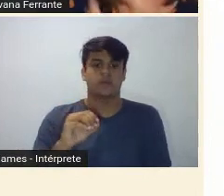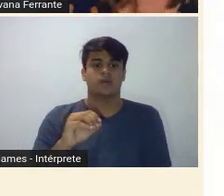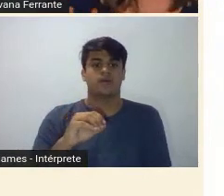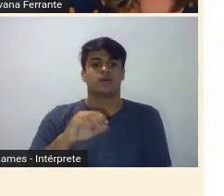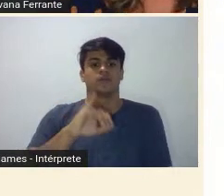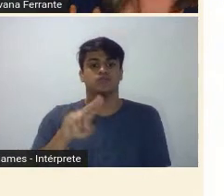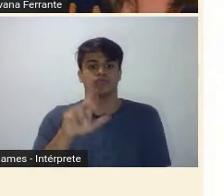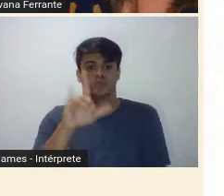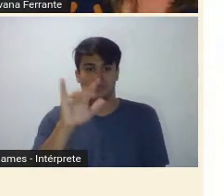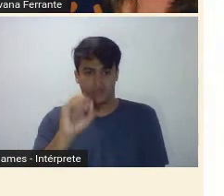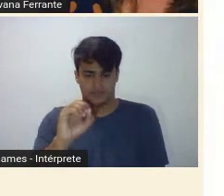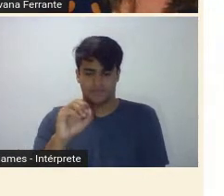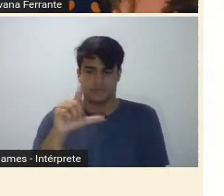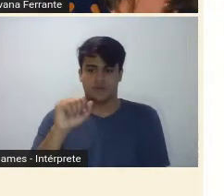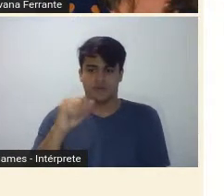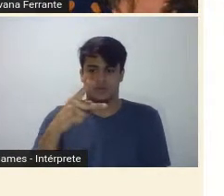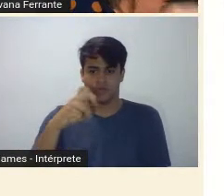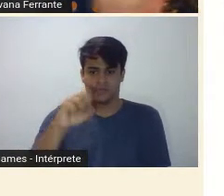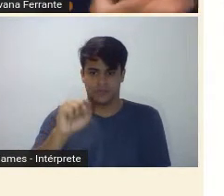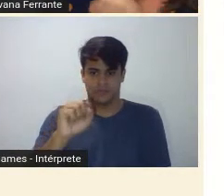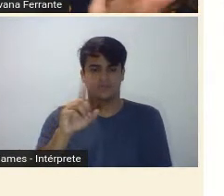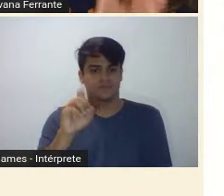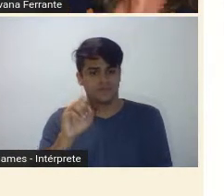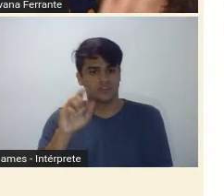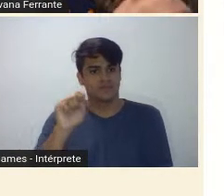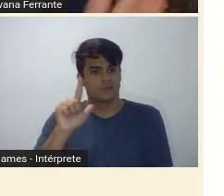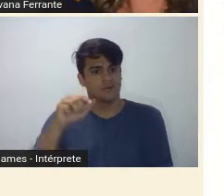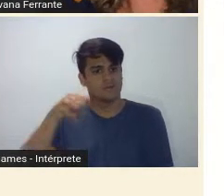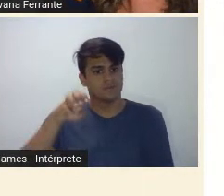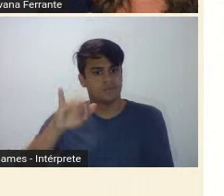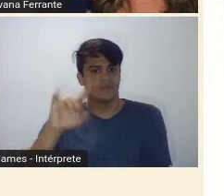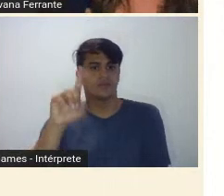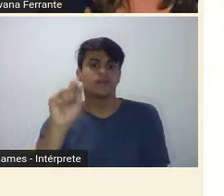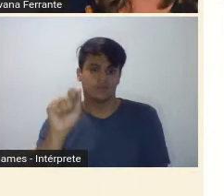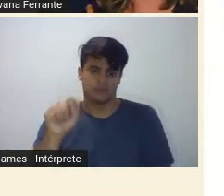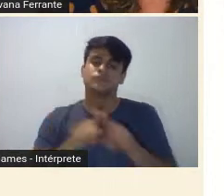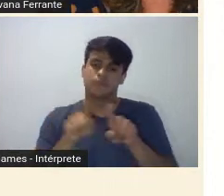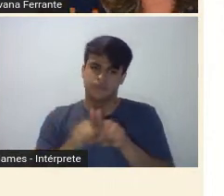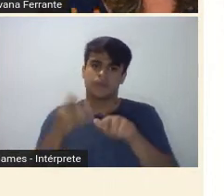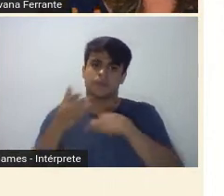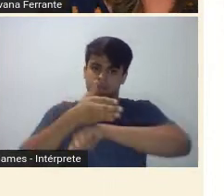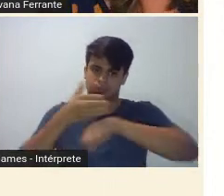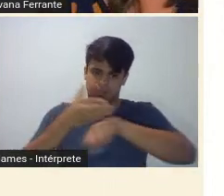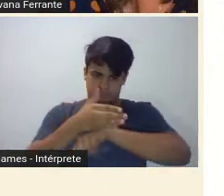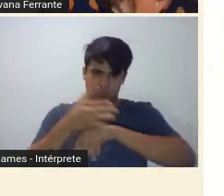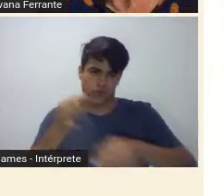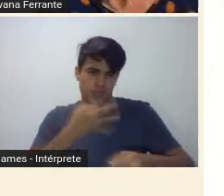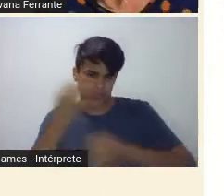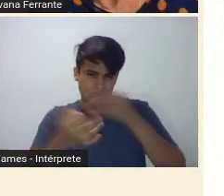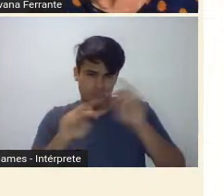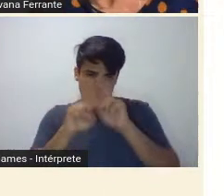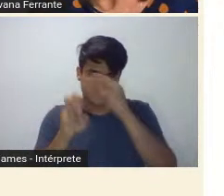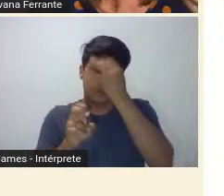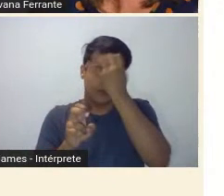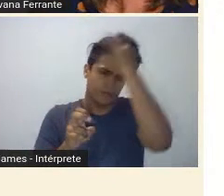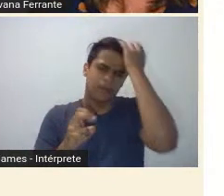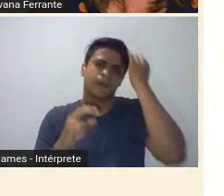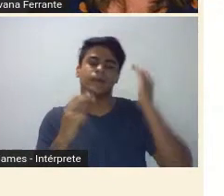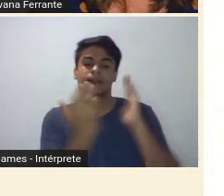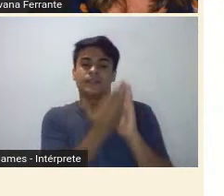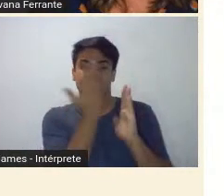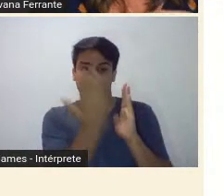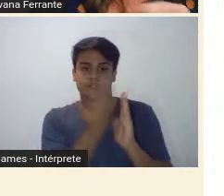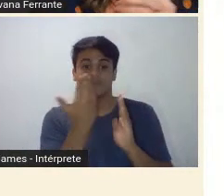Lopes de Almeida, com algumas participações e críticas literárias, e